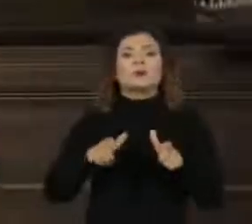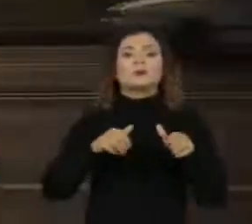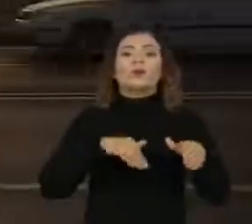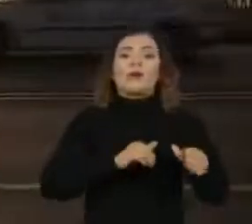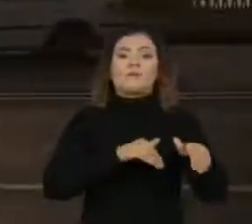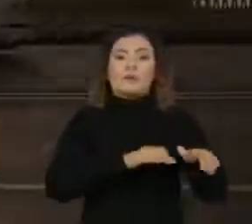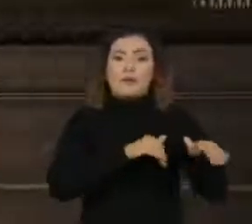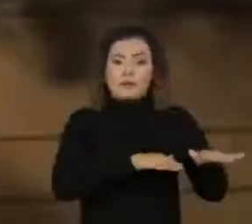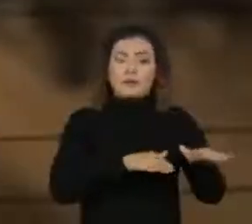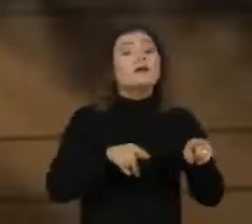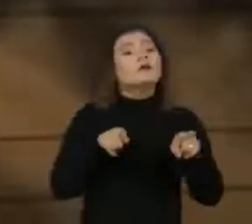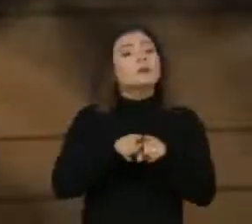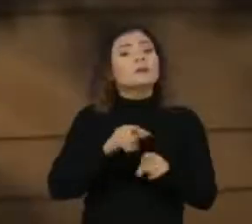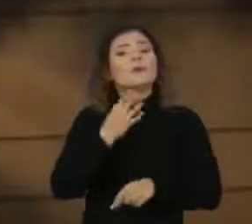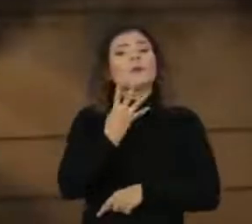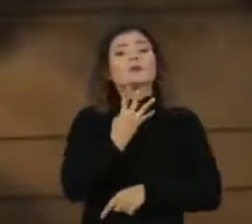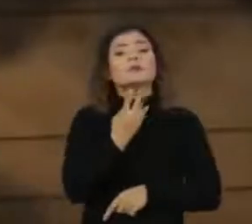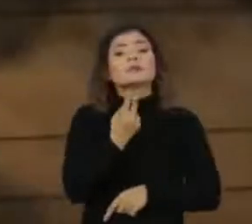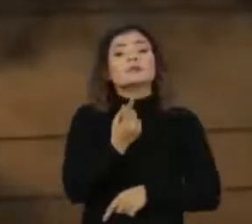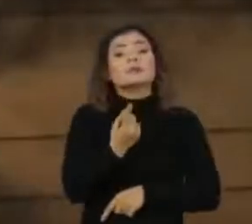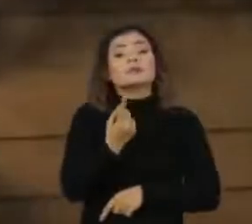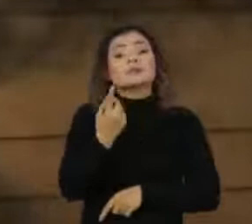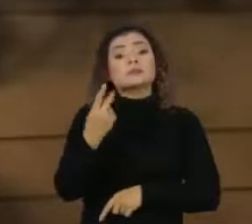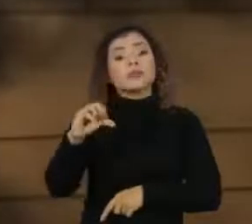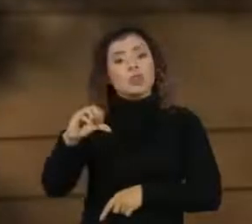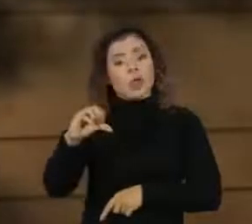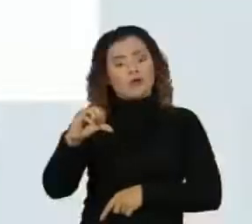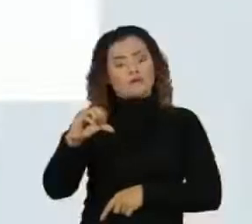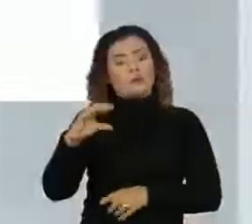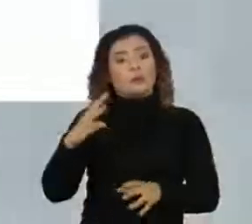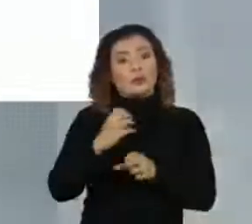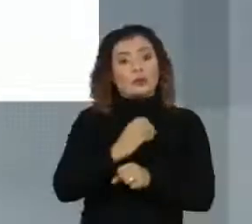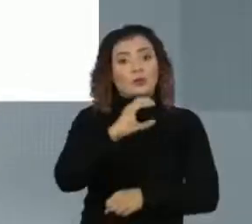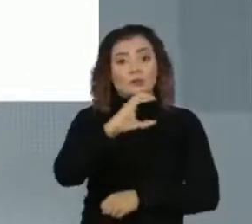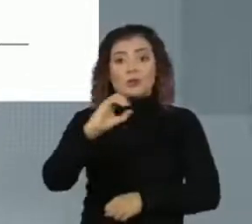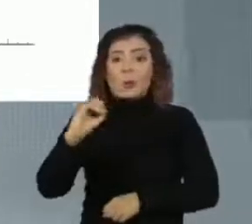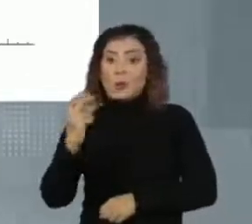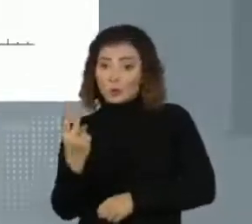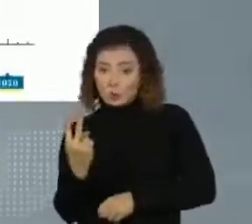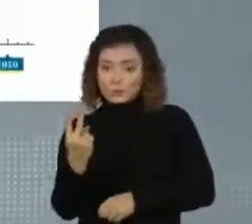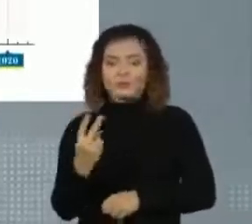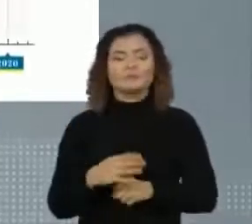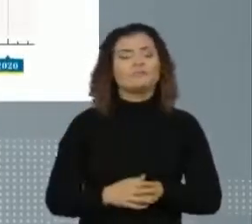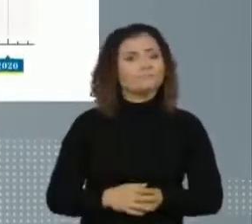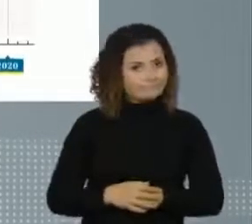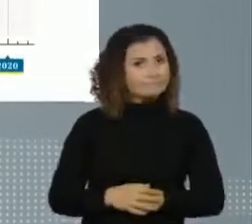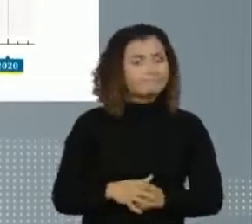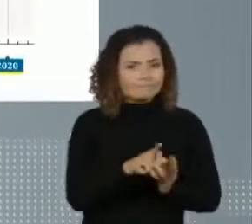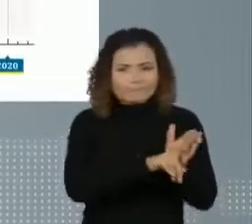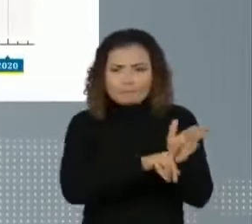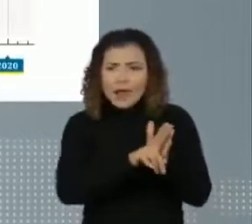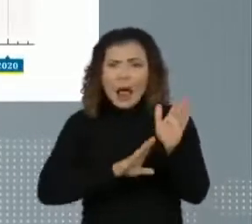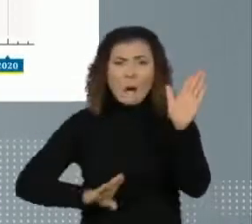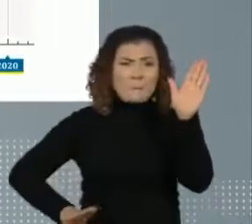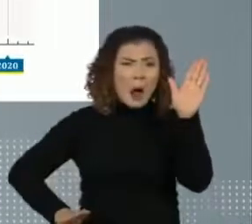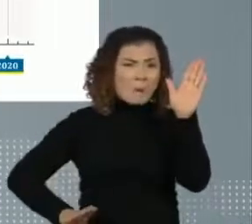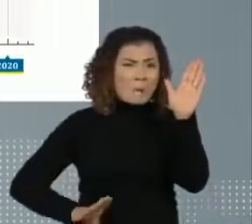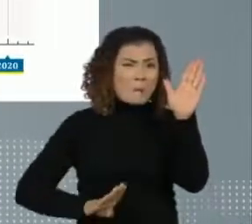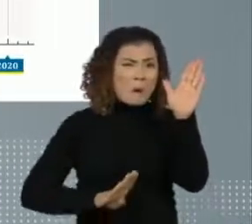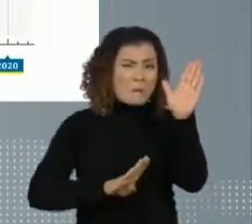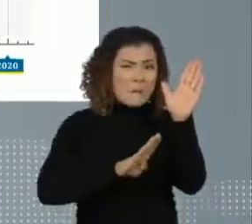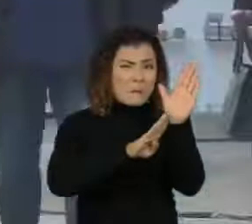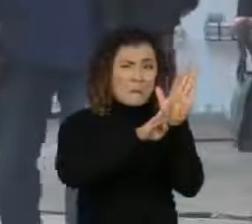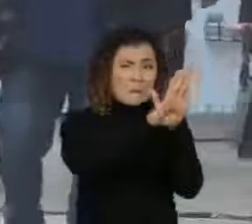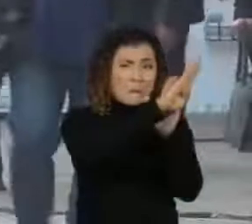registraram média mensal de 419 partes por milhão. É o nível mais alto desde que as medições começaram, há 63